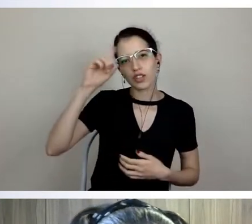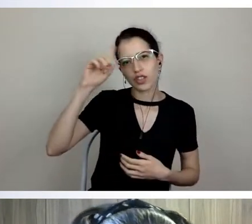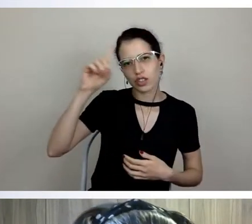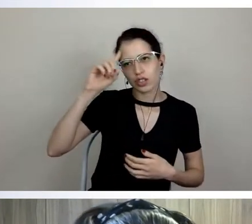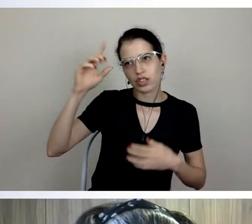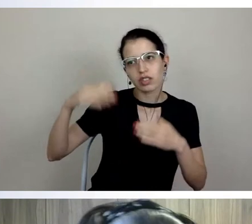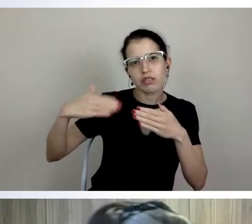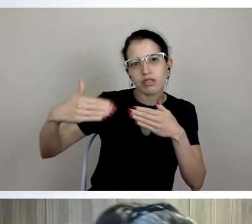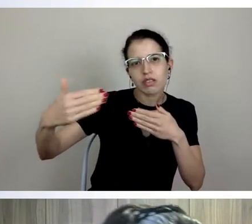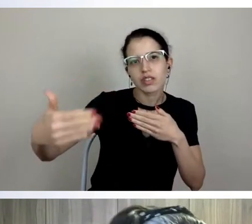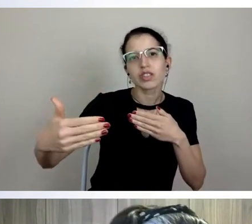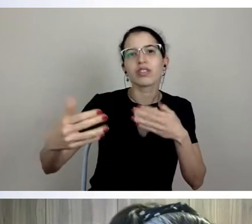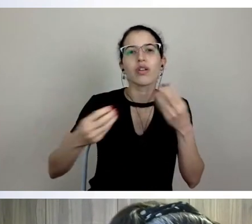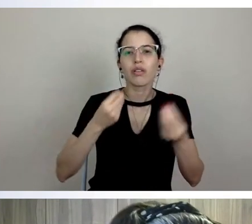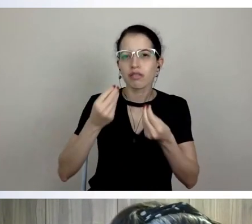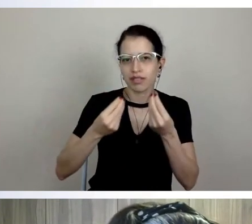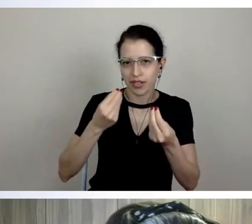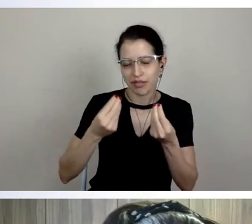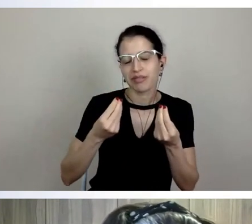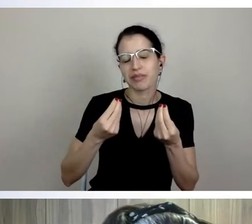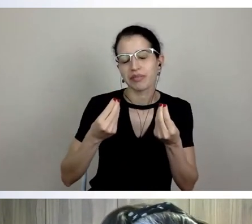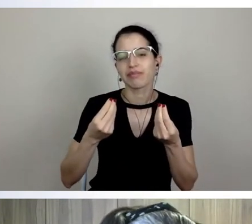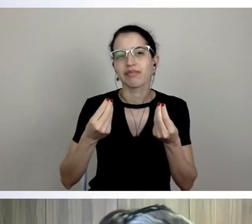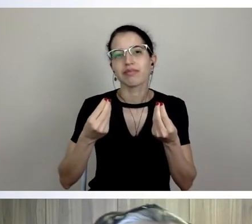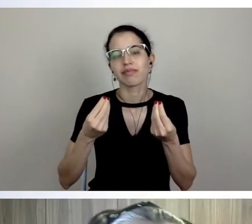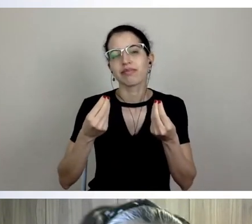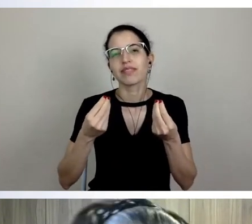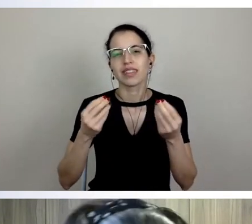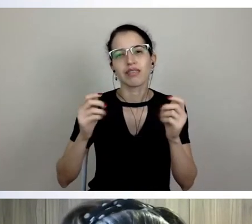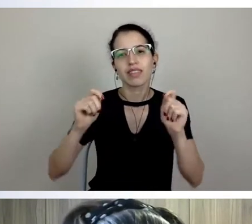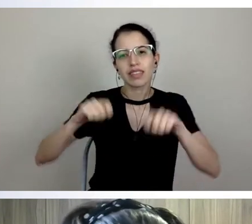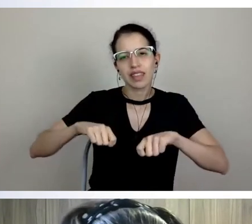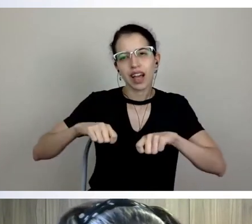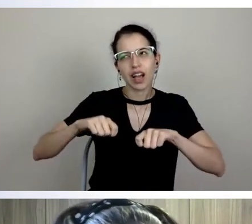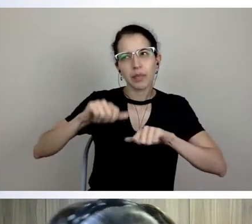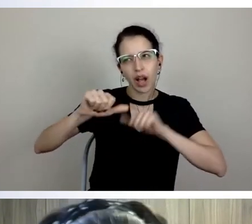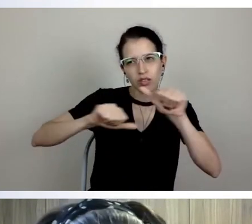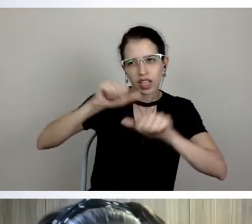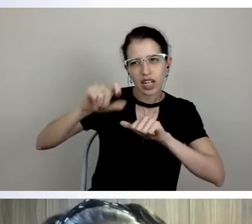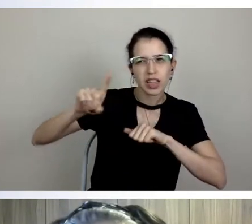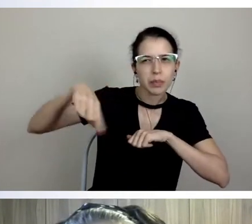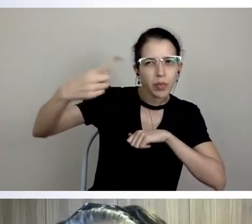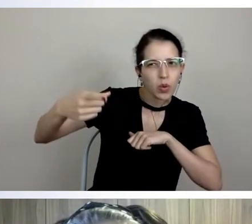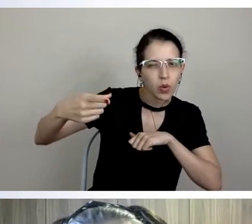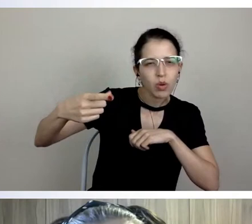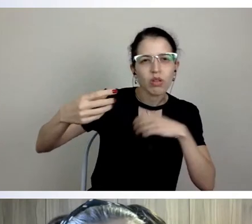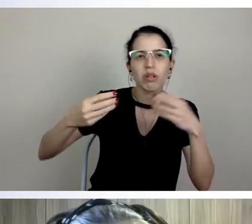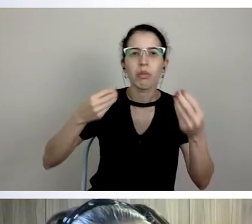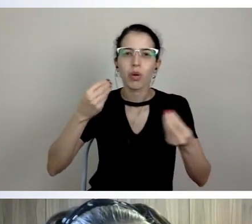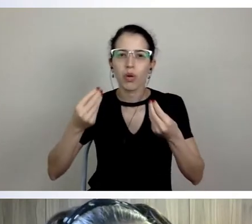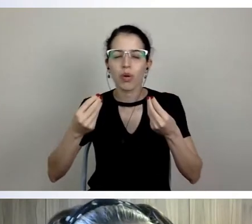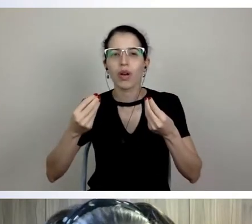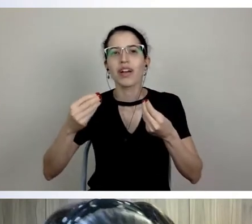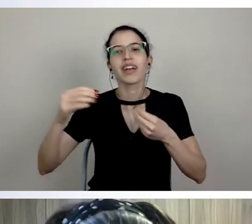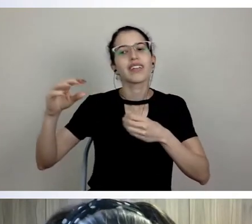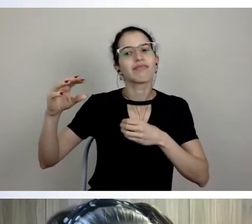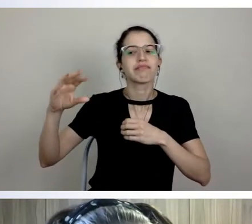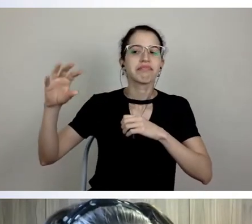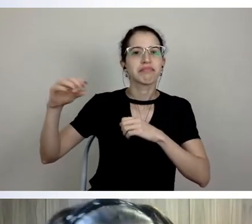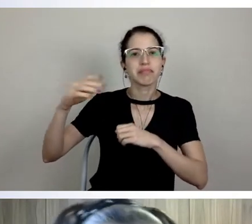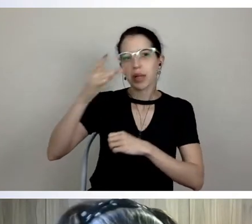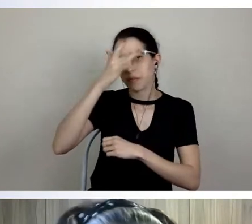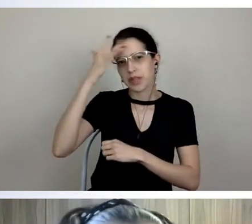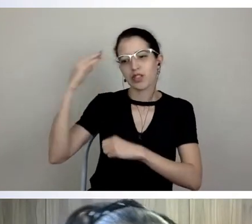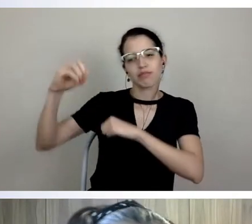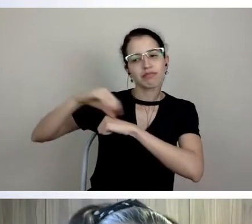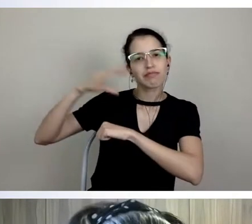construídas, inclusive, por exemplo, se elas podem eventualmente serem alteradas diante das contribuições, diante das especificidades,